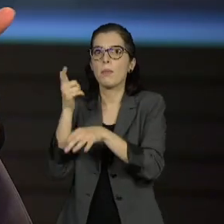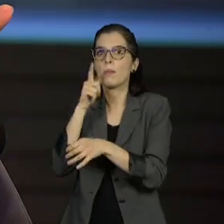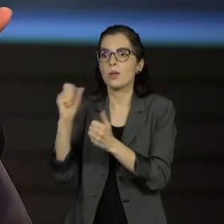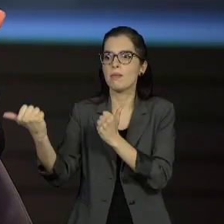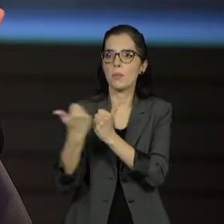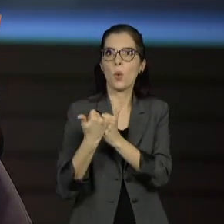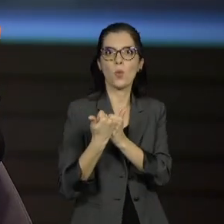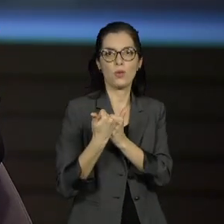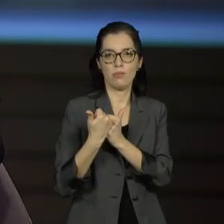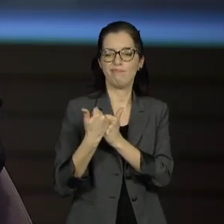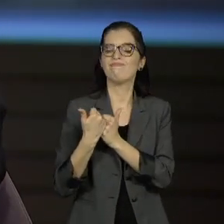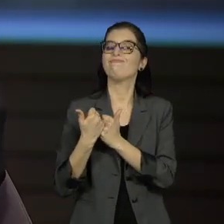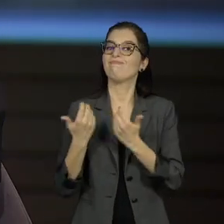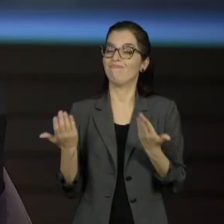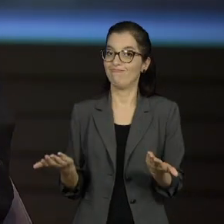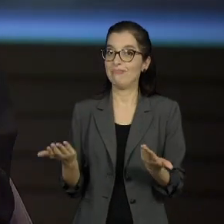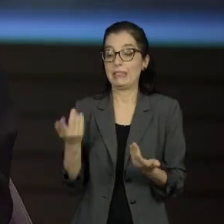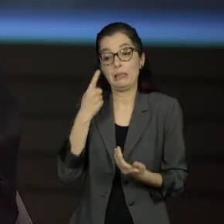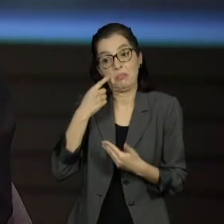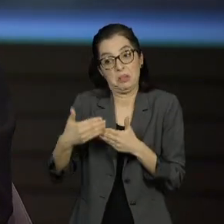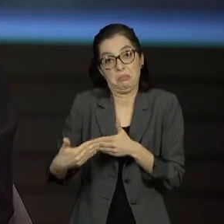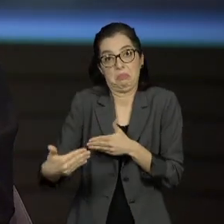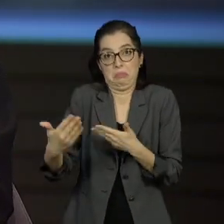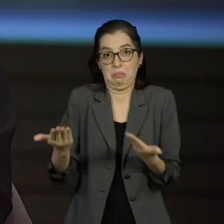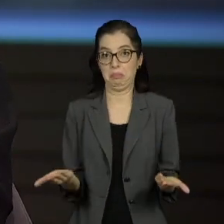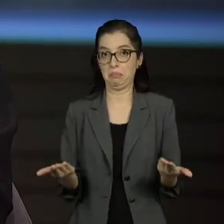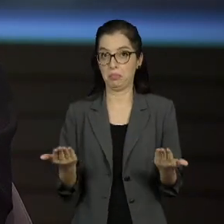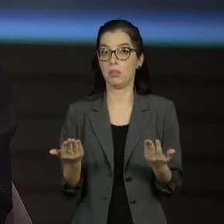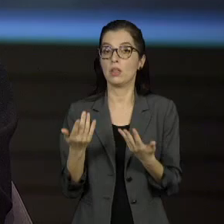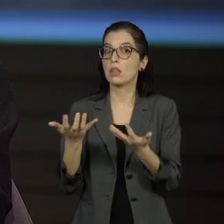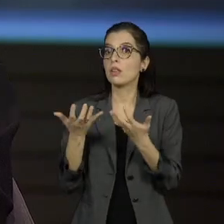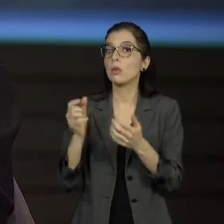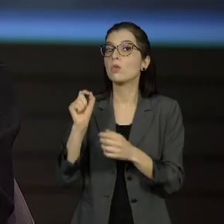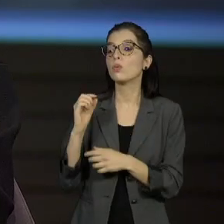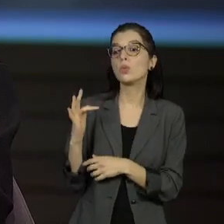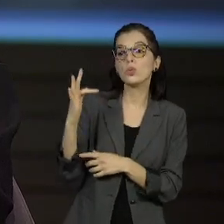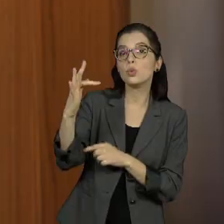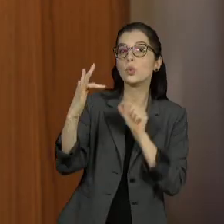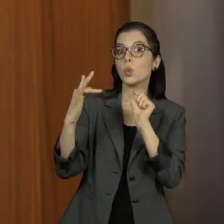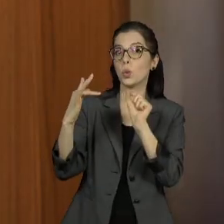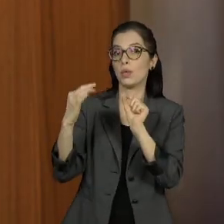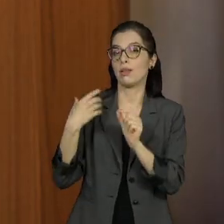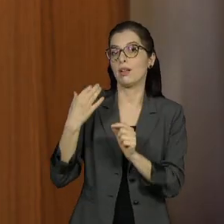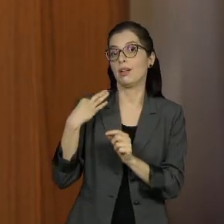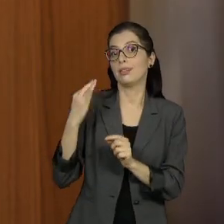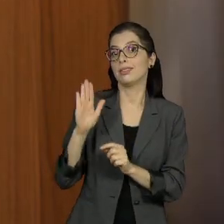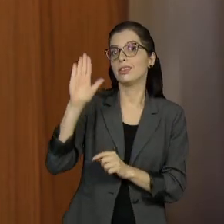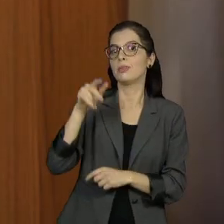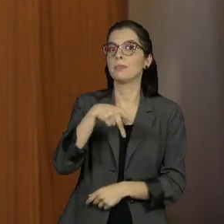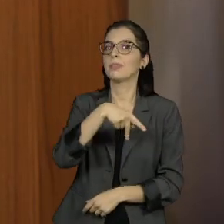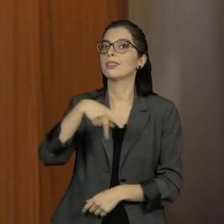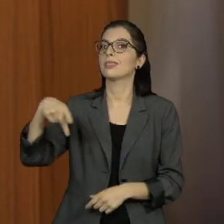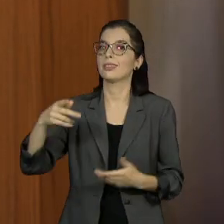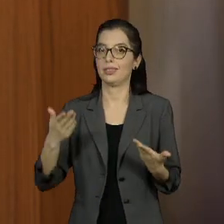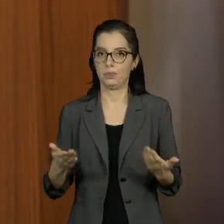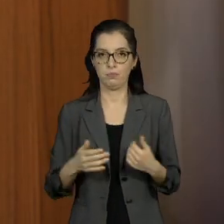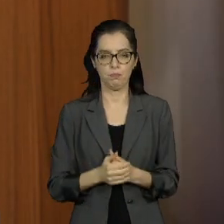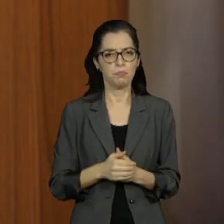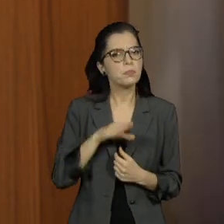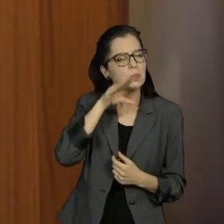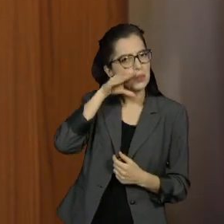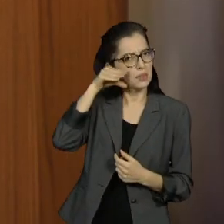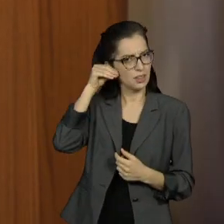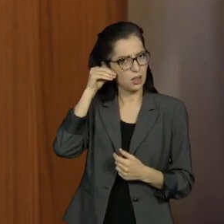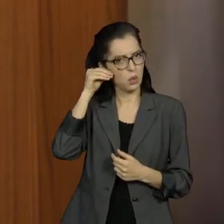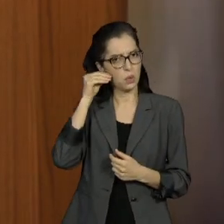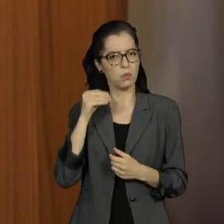pretensões na eleição presidencial. Então, não podia se dar o luxo de perder em casa, né? Ciro e Cid puseram, de fato, o prestígio à prova e,